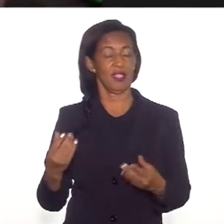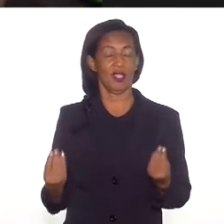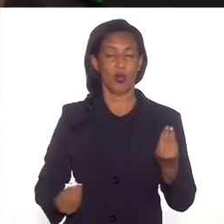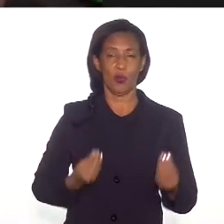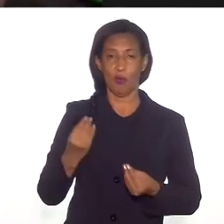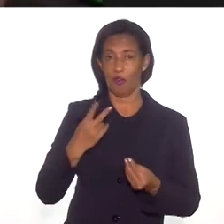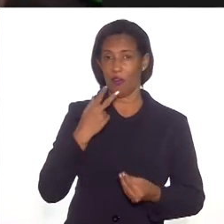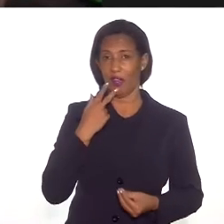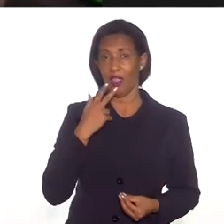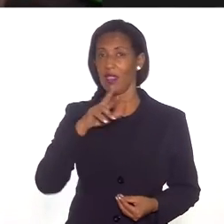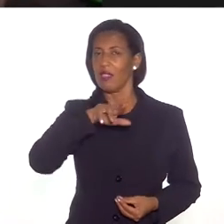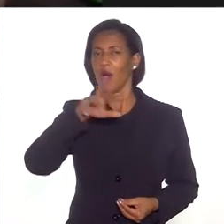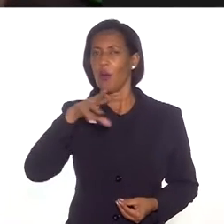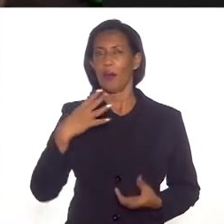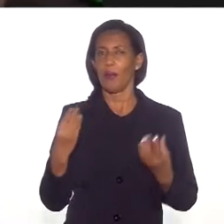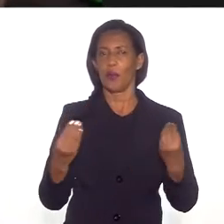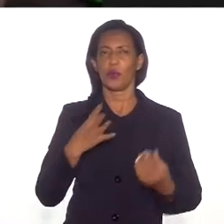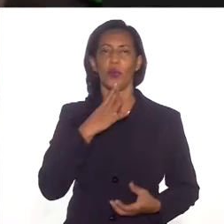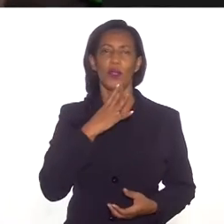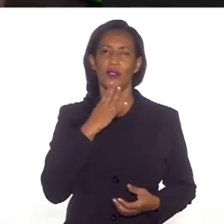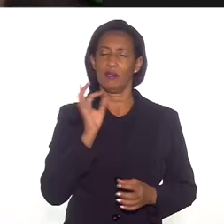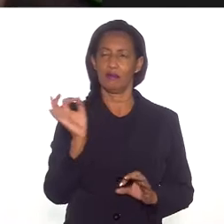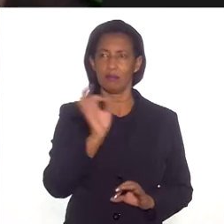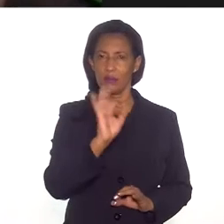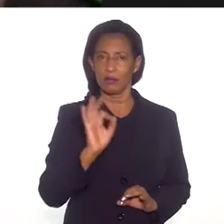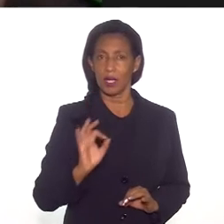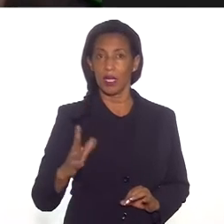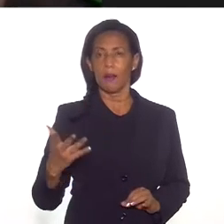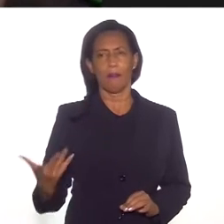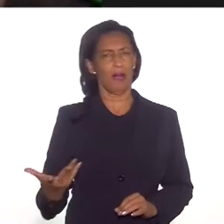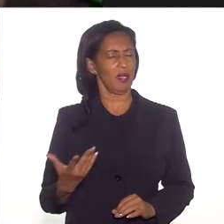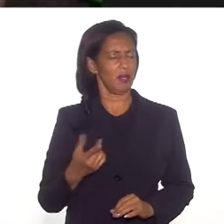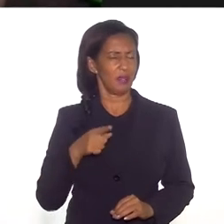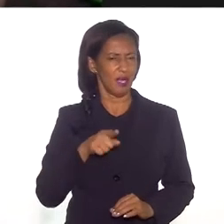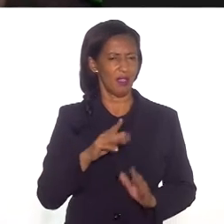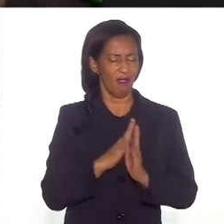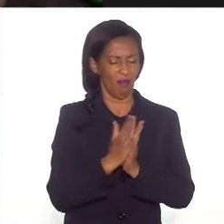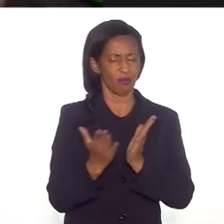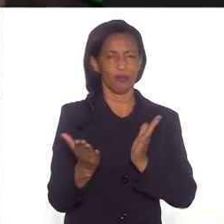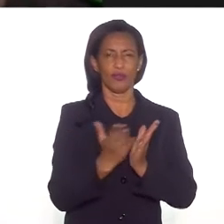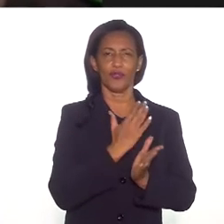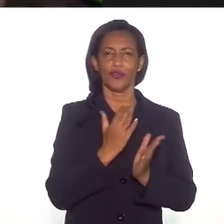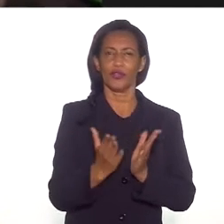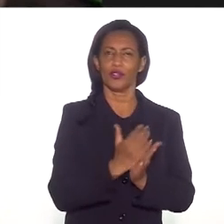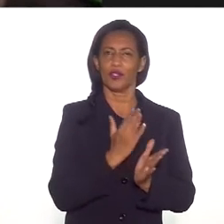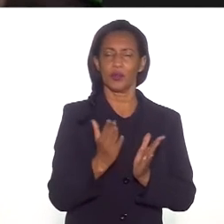como eu disse, não é um livro tão conhecido e tal, mas ele é um livro super...